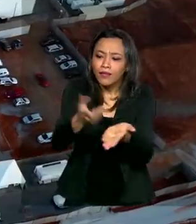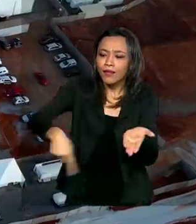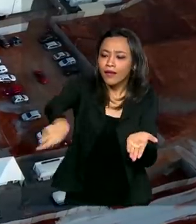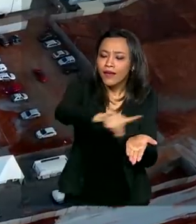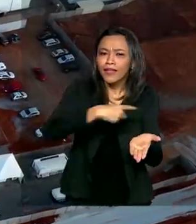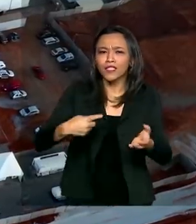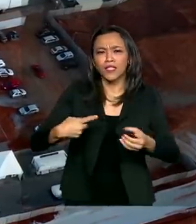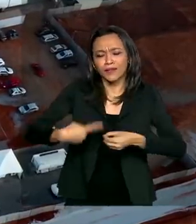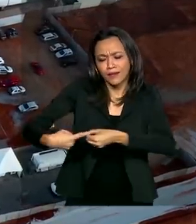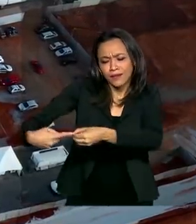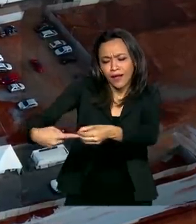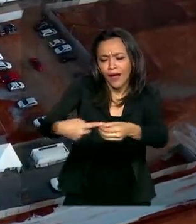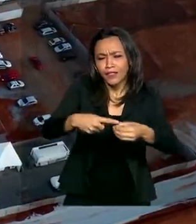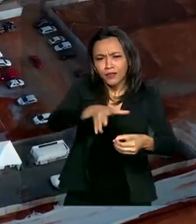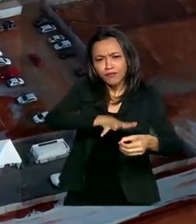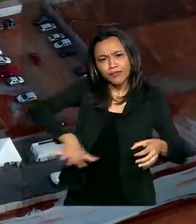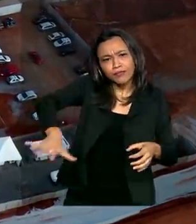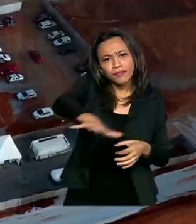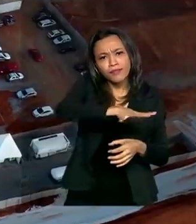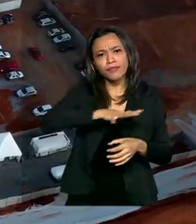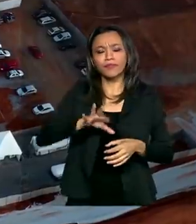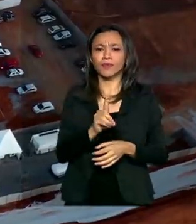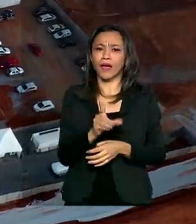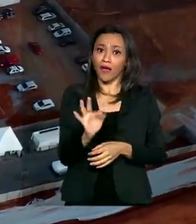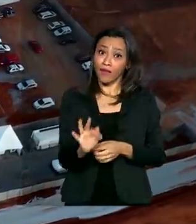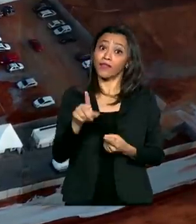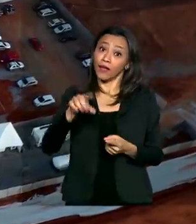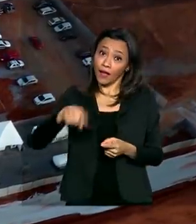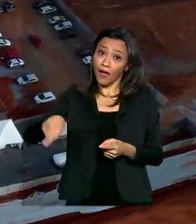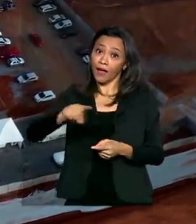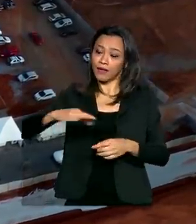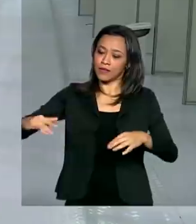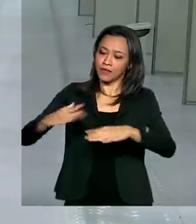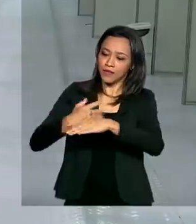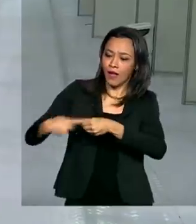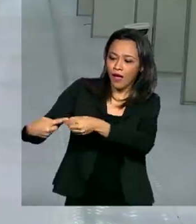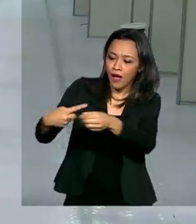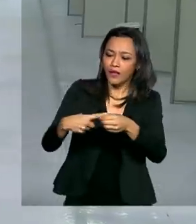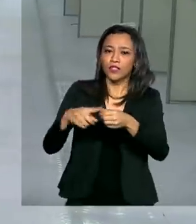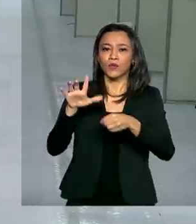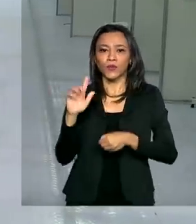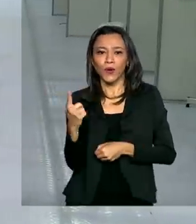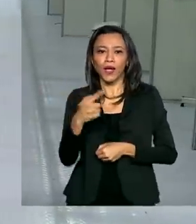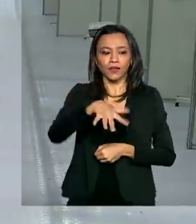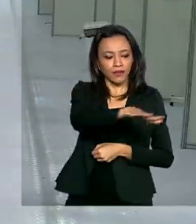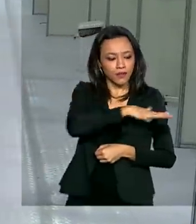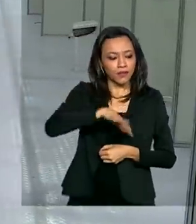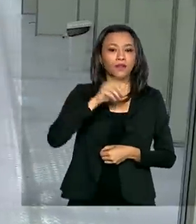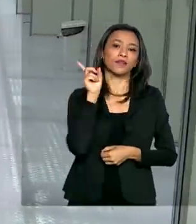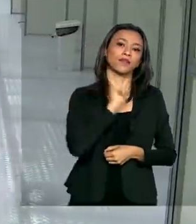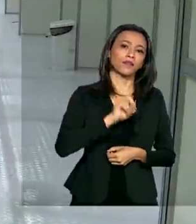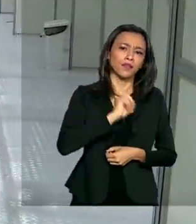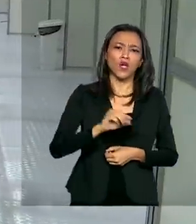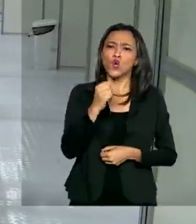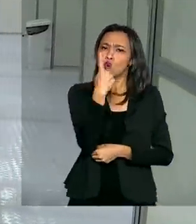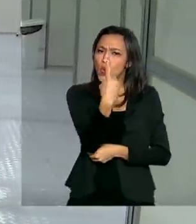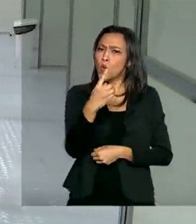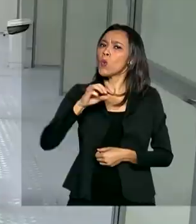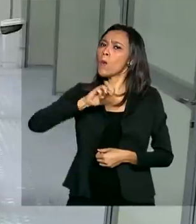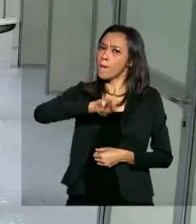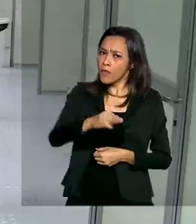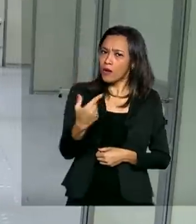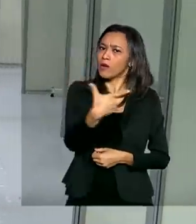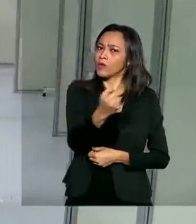como entorno do Distrito Federal, formada por cidades goianas e mineiras. São pelo menos 1 milhão e 200 mil pessoas.